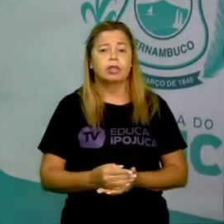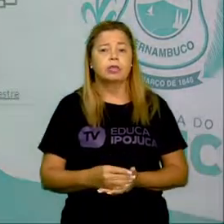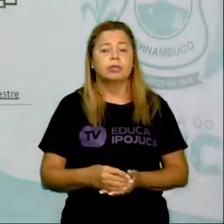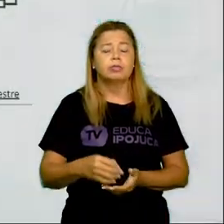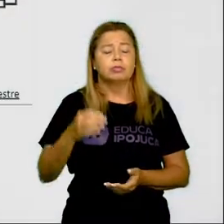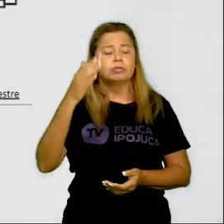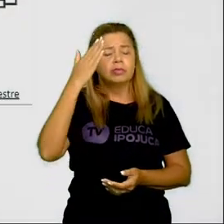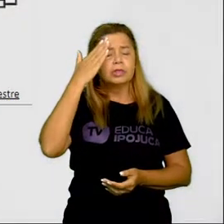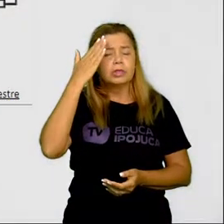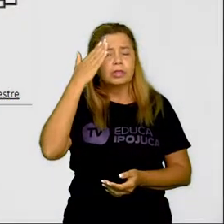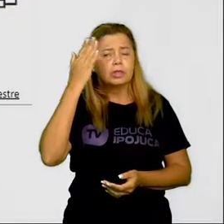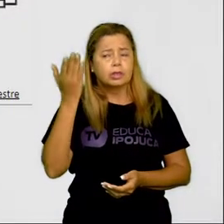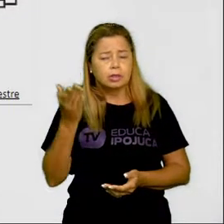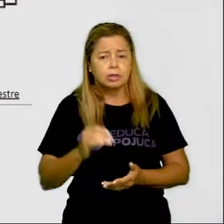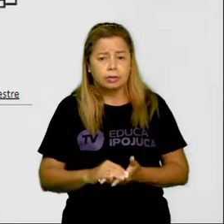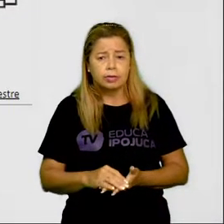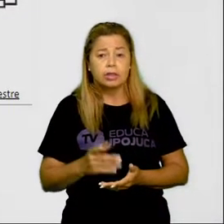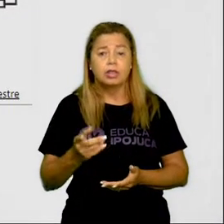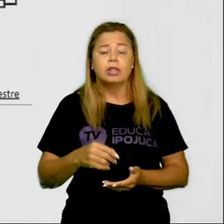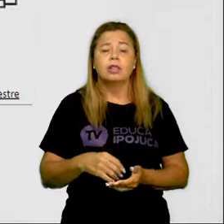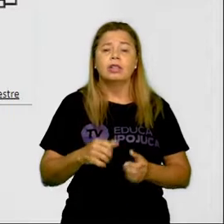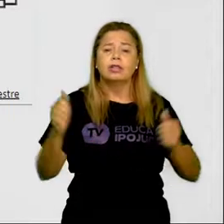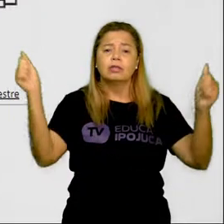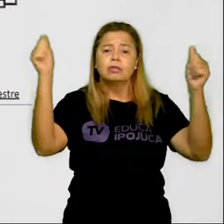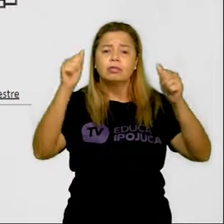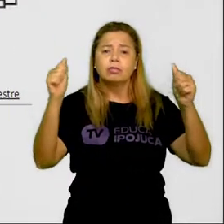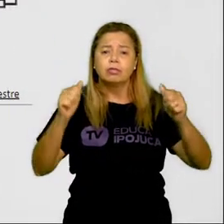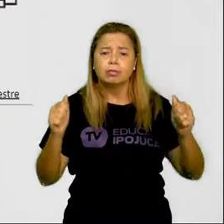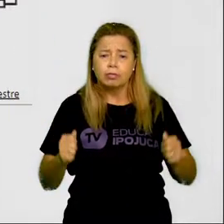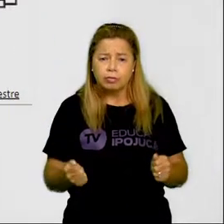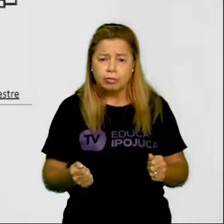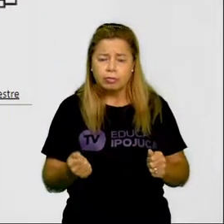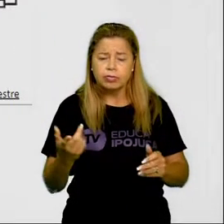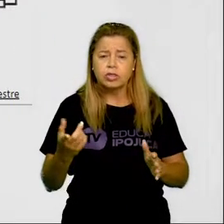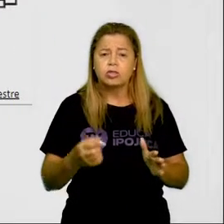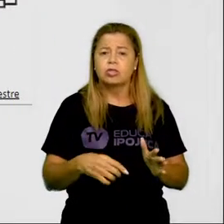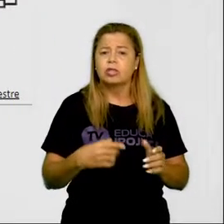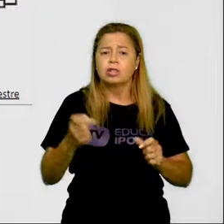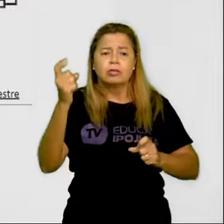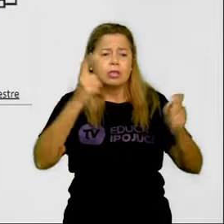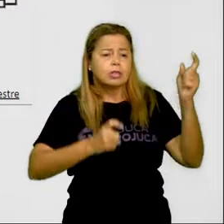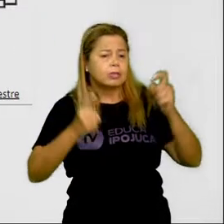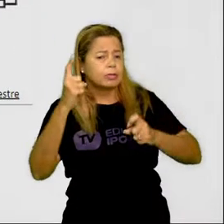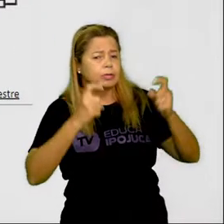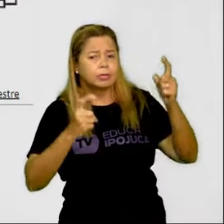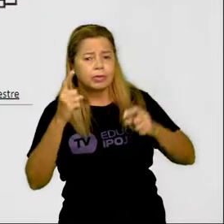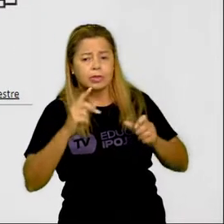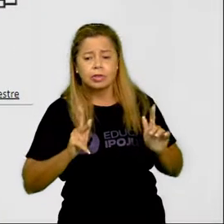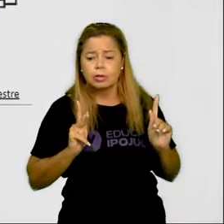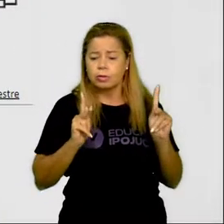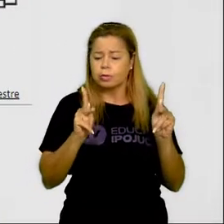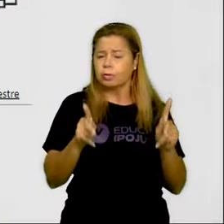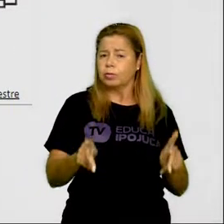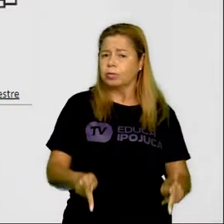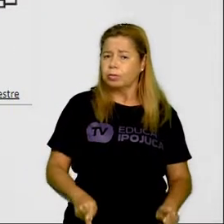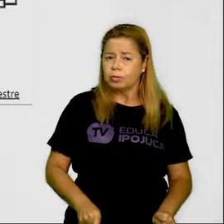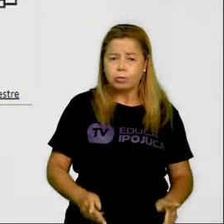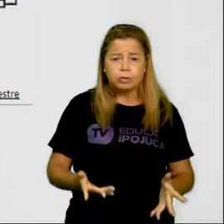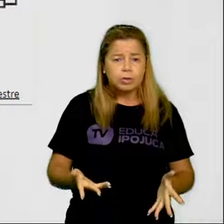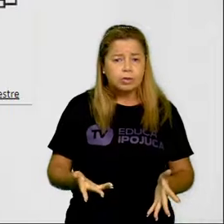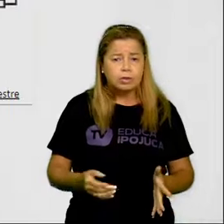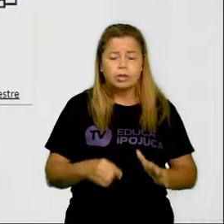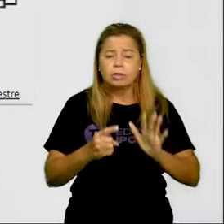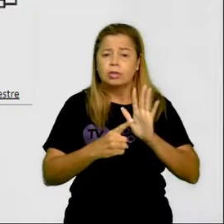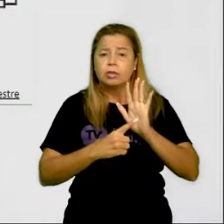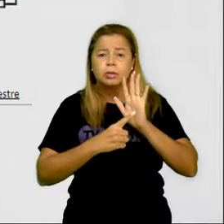arte é uma forma de expressão humana que existe desde os primórdios. As primeiras manifestações